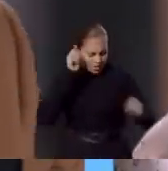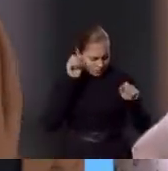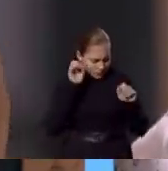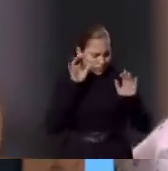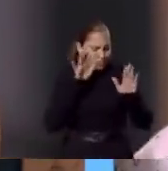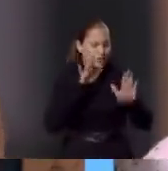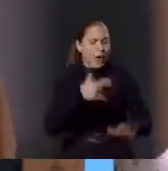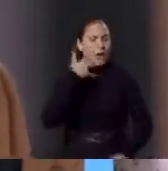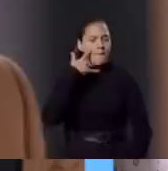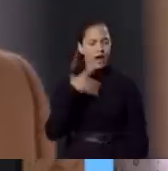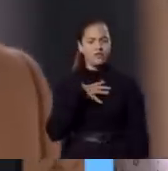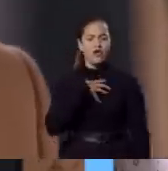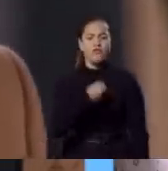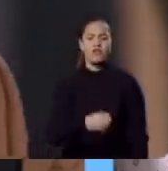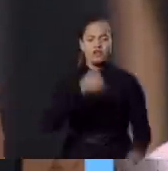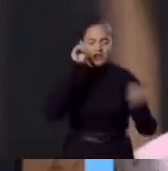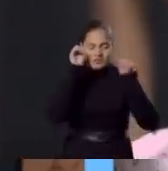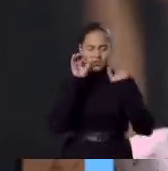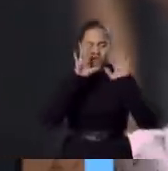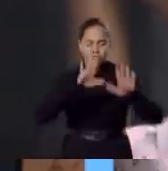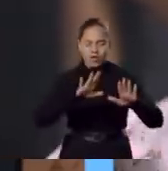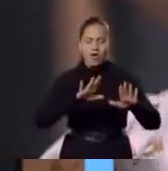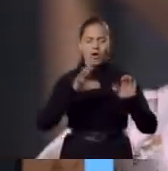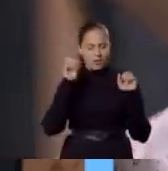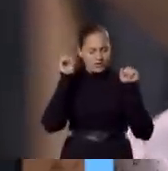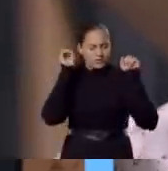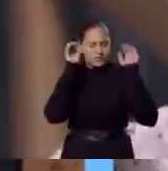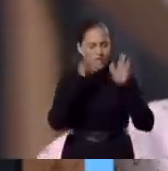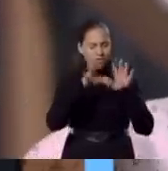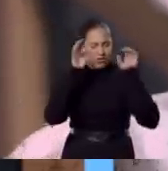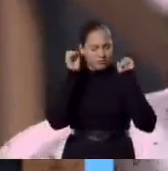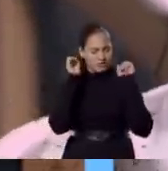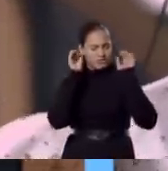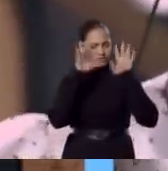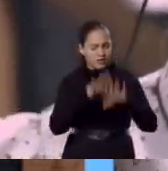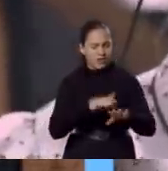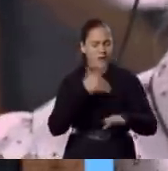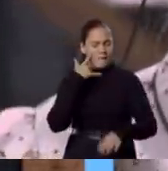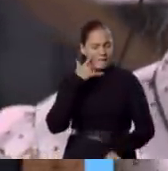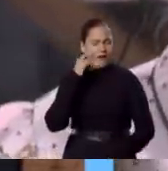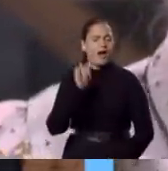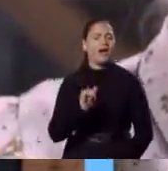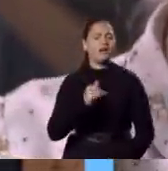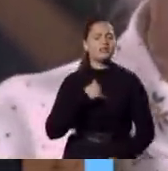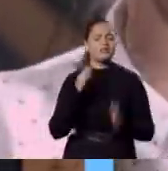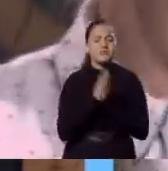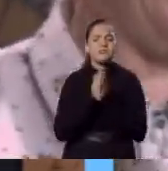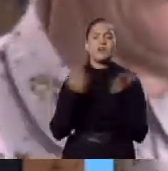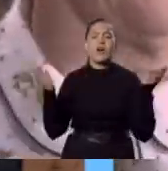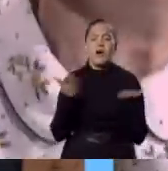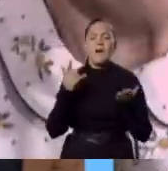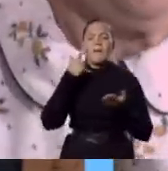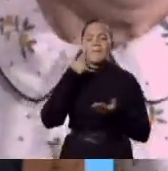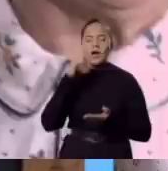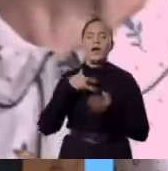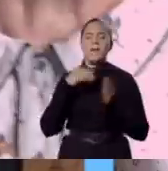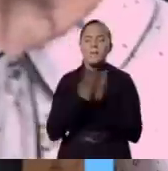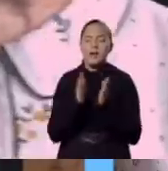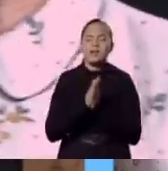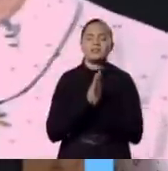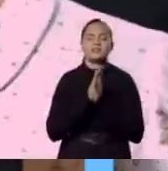reclama, reclama Senhor, eu quero ver ele orando, Pai